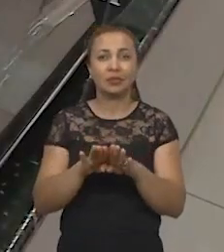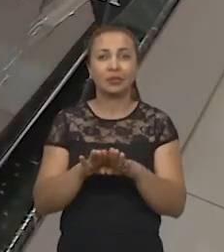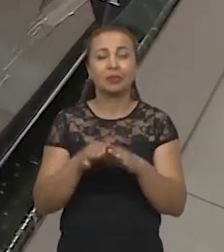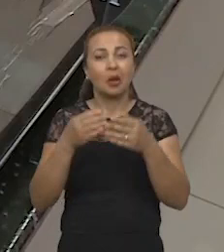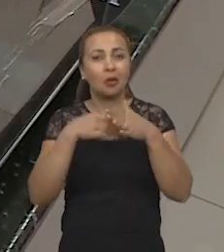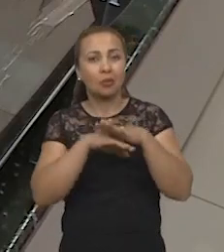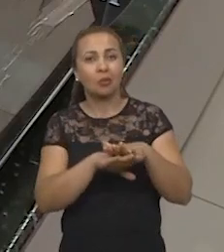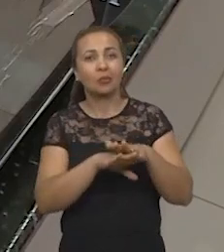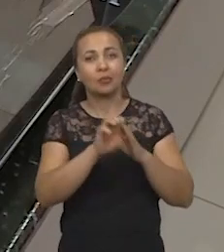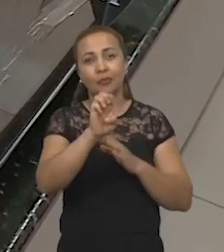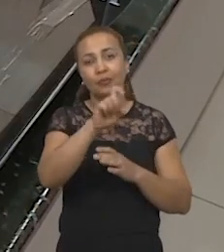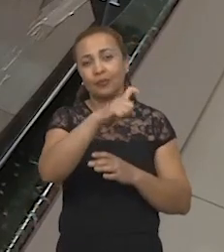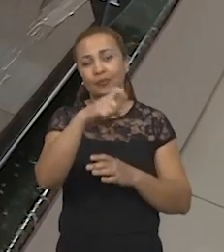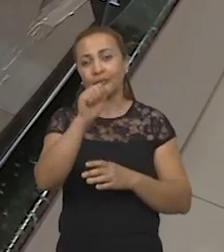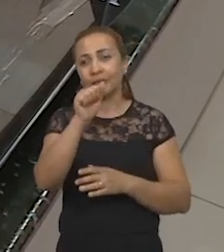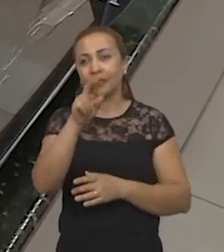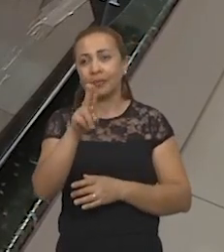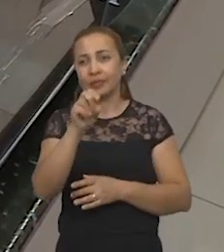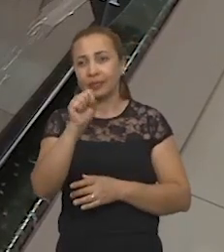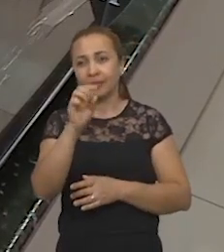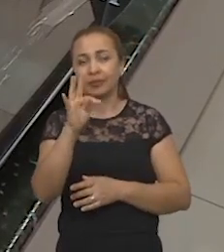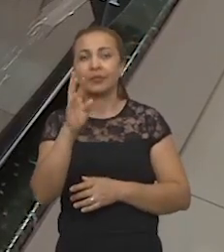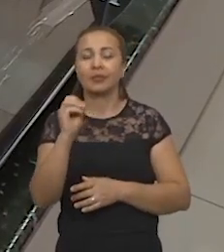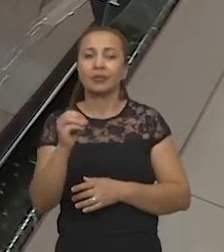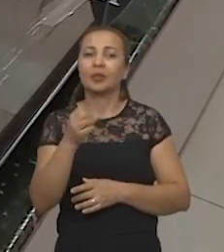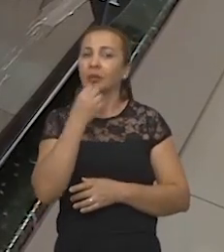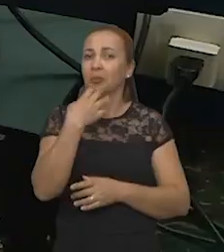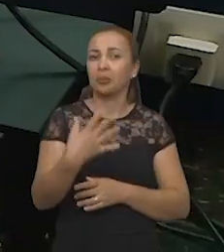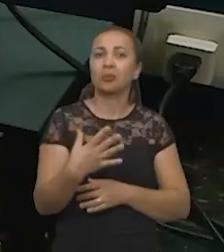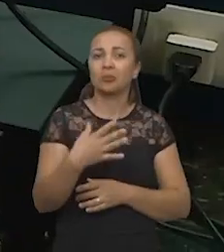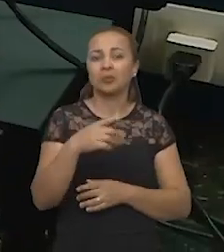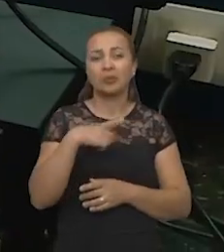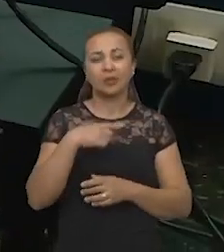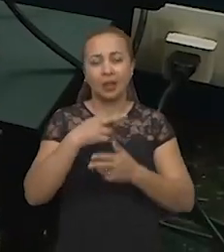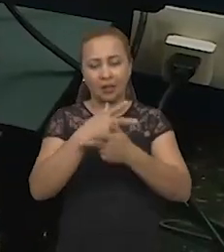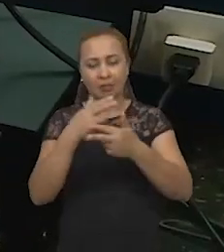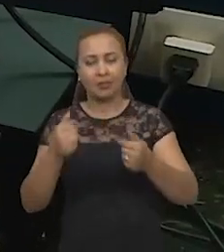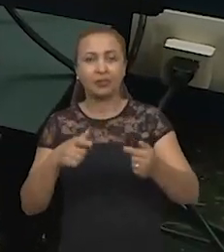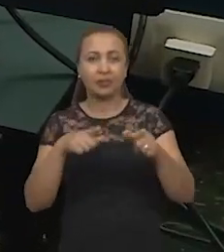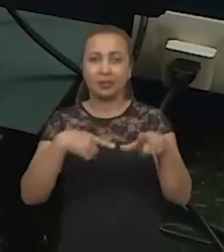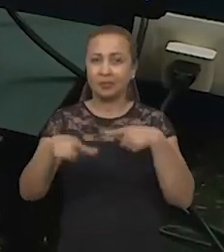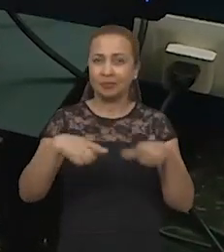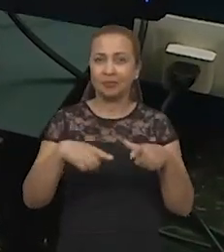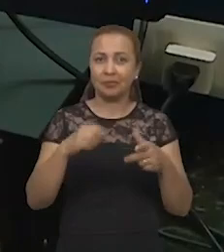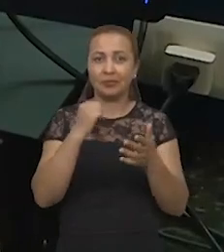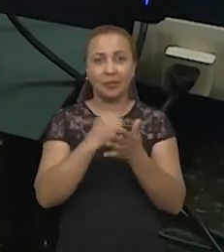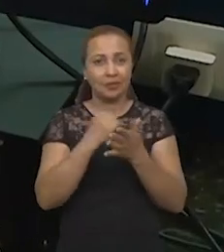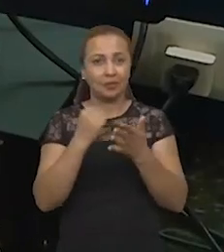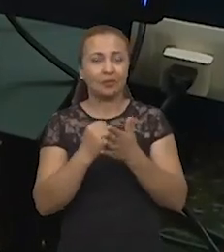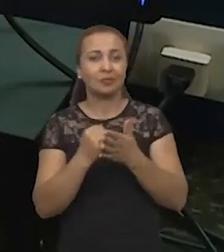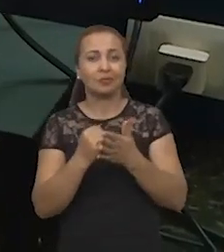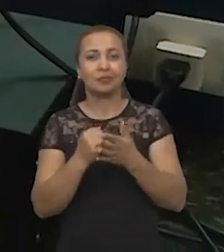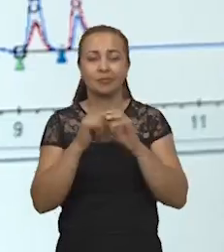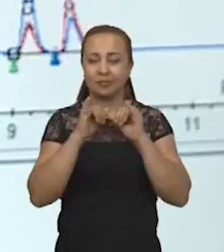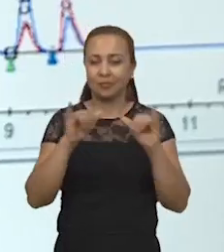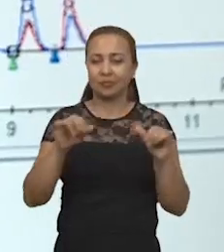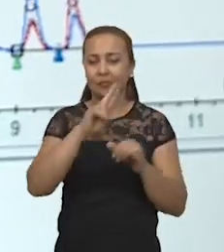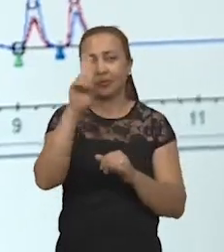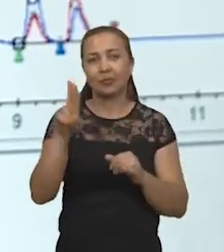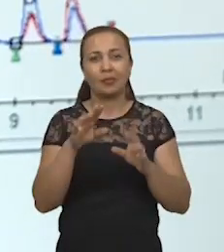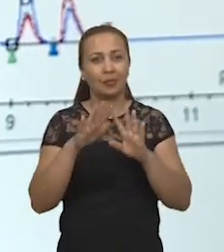colocou também um exaustor. Então funciona super bem. A gente tem vários trabalhos publicados usando esse tipo de método.